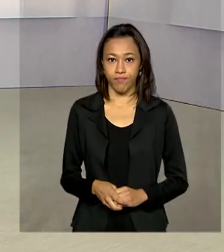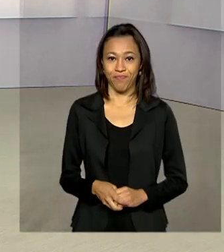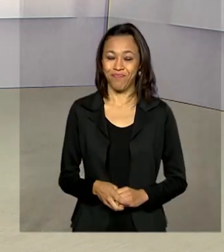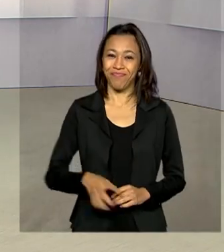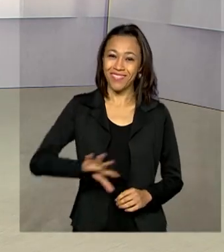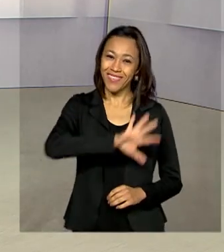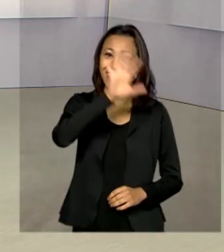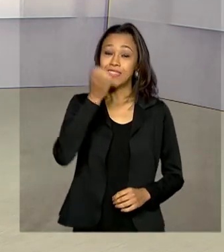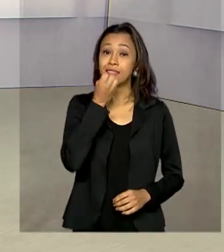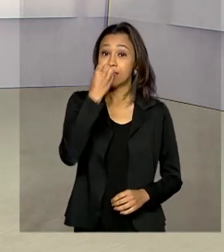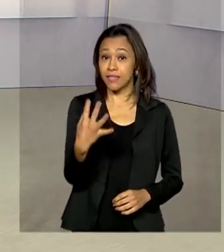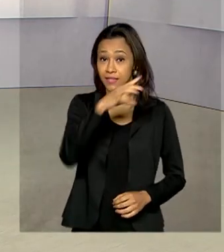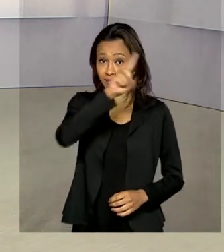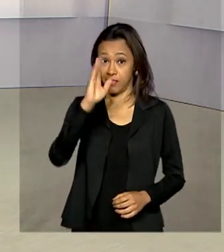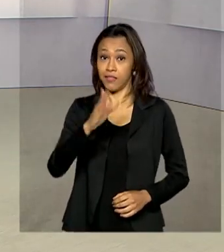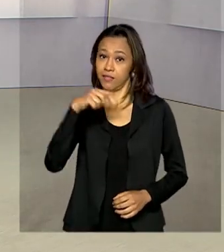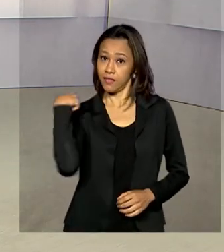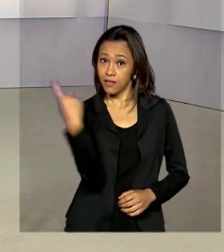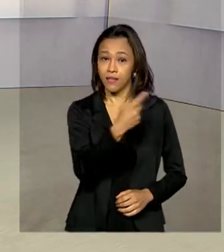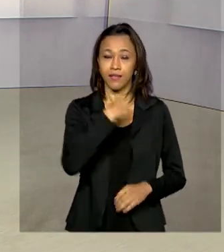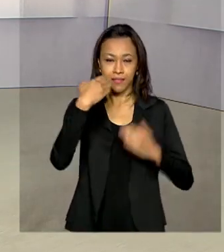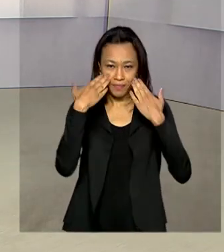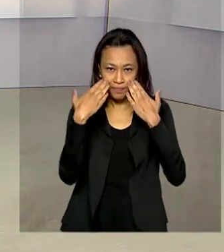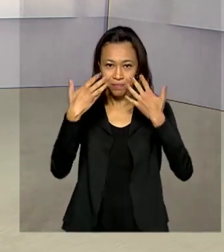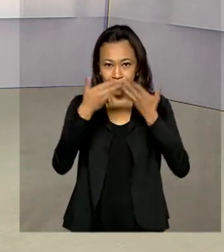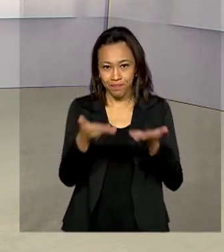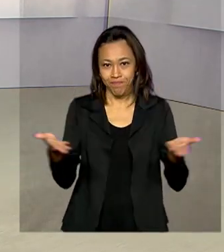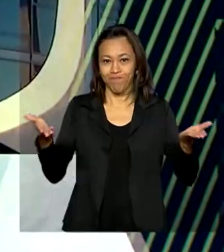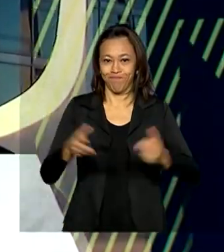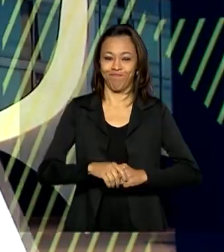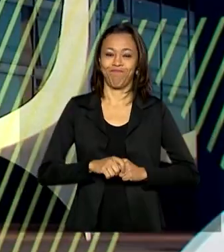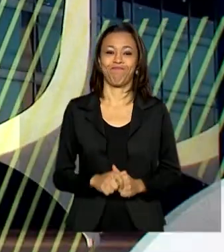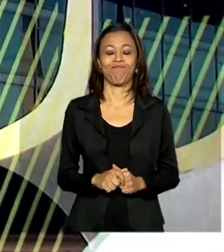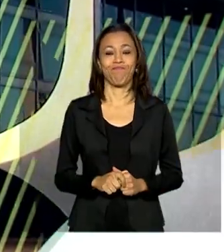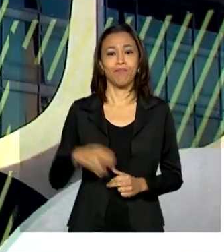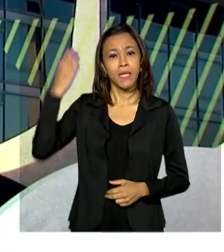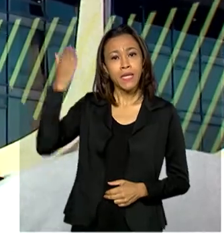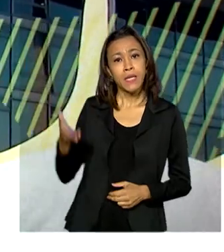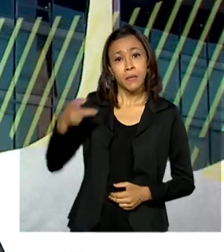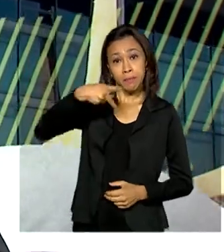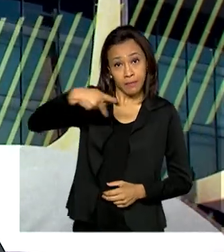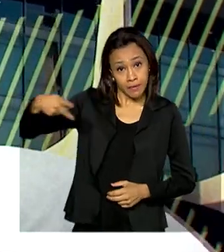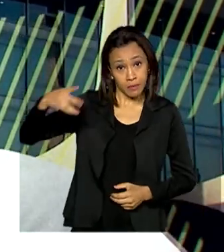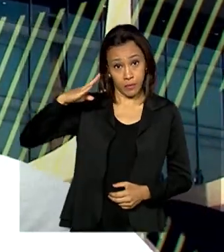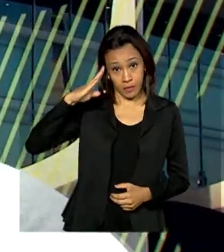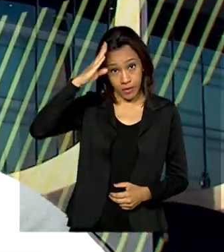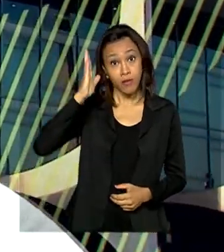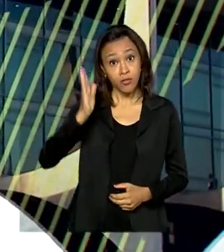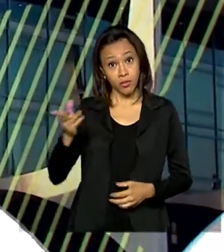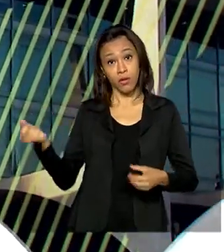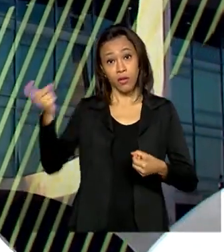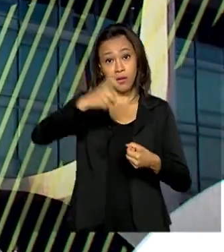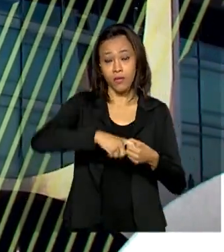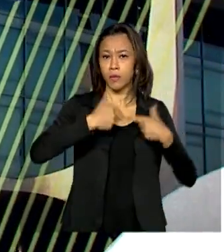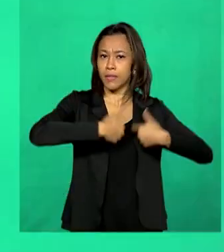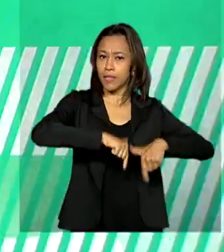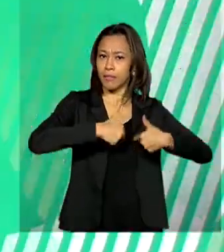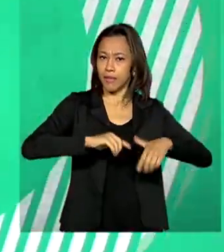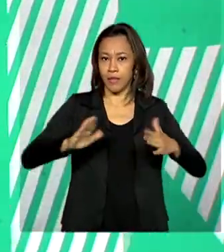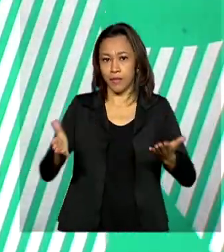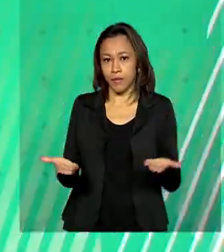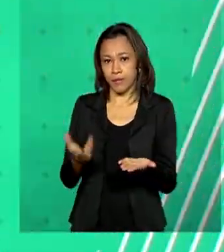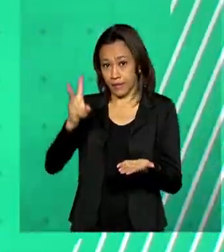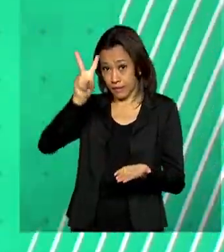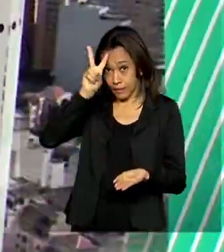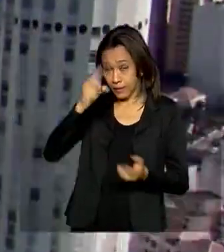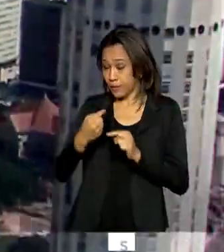Olá, bom dia! Já estamos no ar com o governo agora. O presidente Jair Bolsonaro já está de volta ao trabalho nesta segunda-feira.